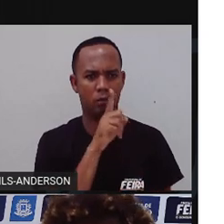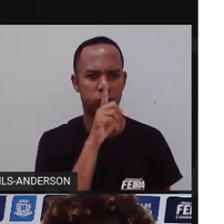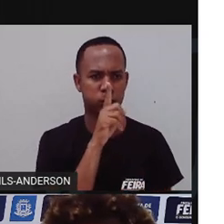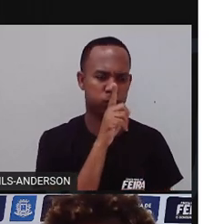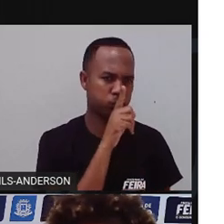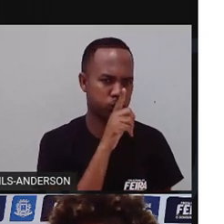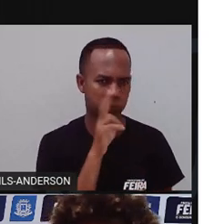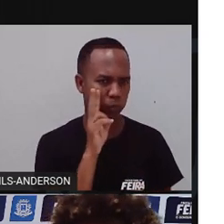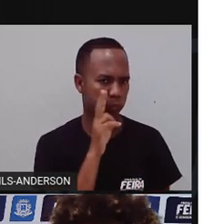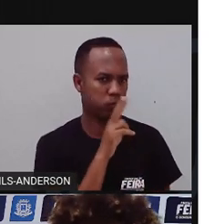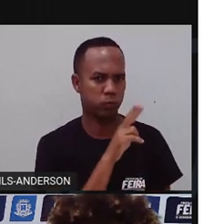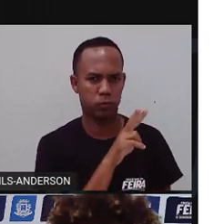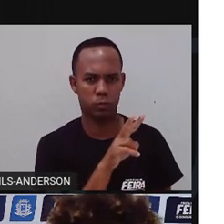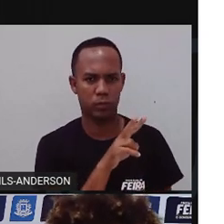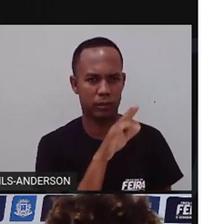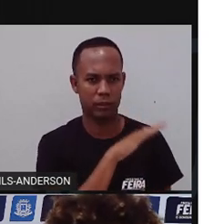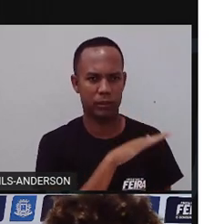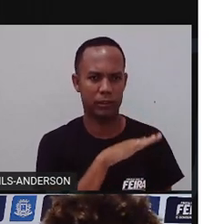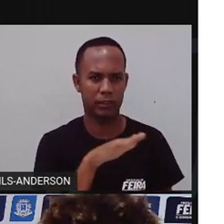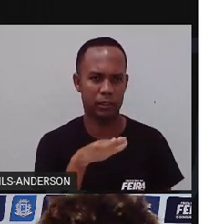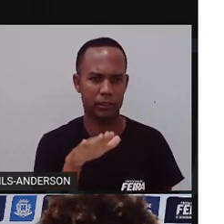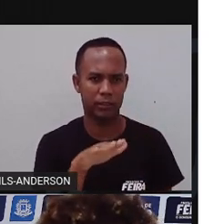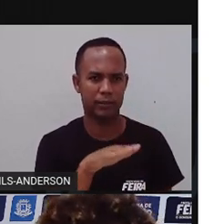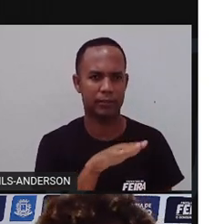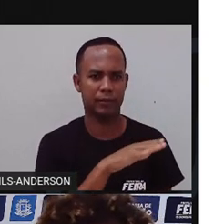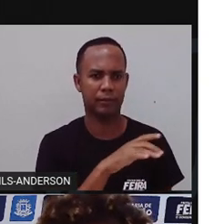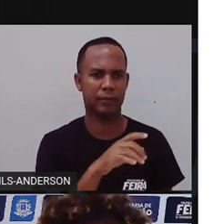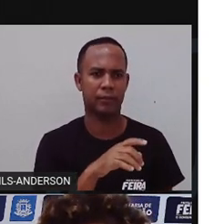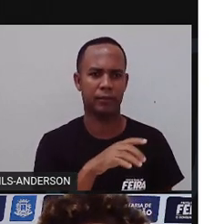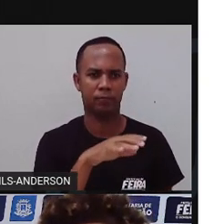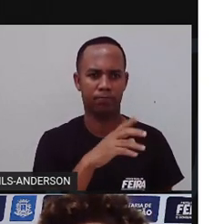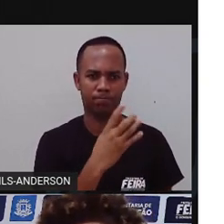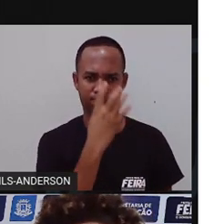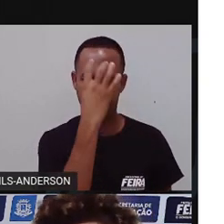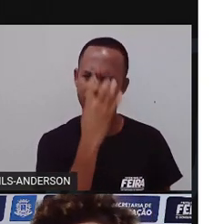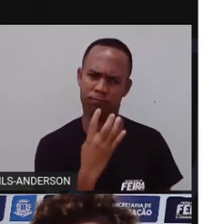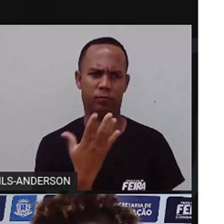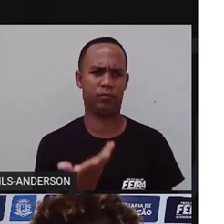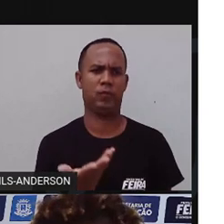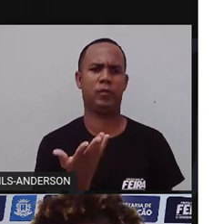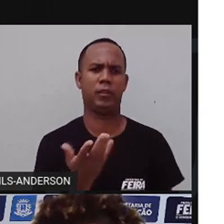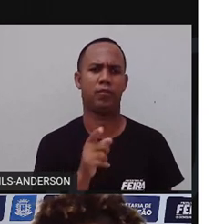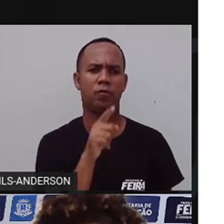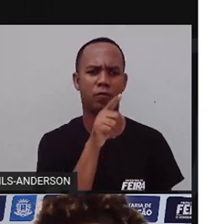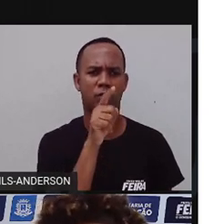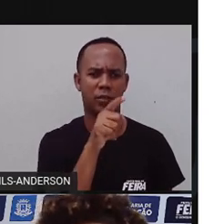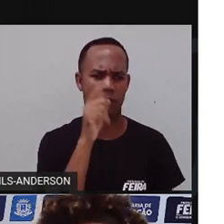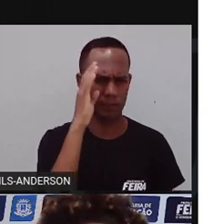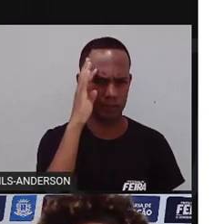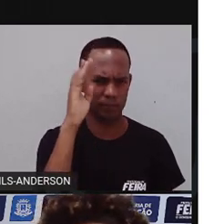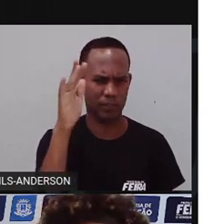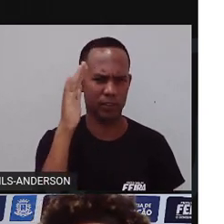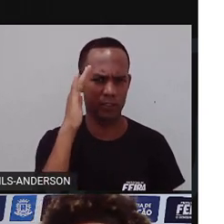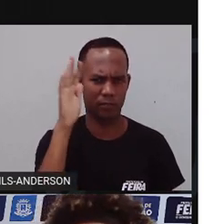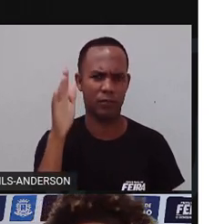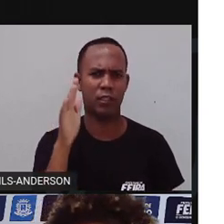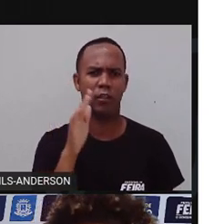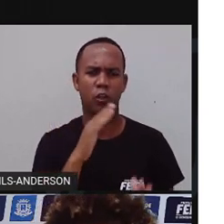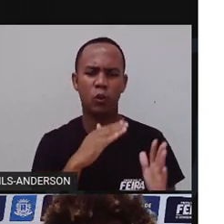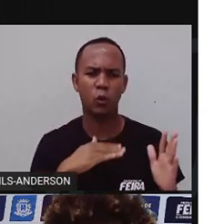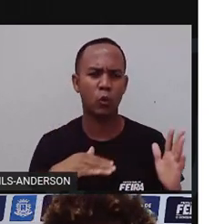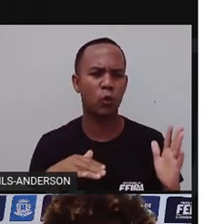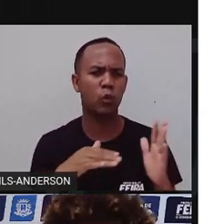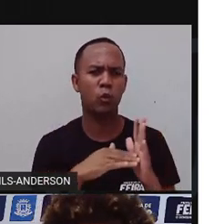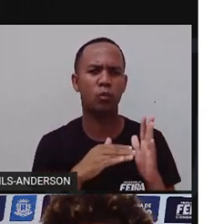só olhando as crianças com a cara bem feia. Imagina se todo mundo fizer o que